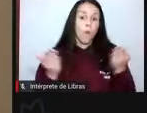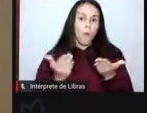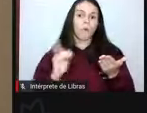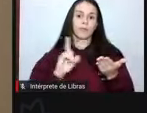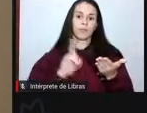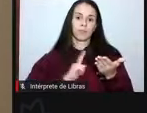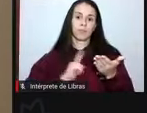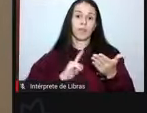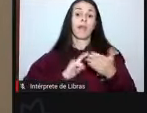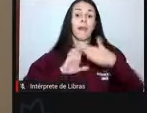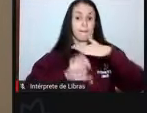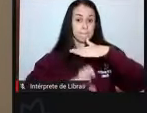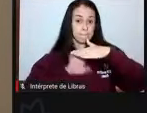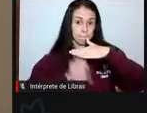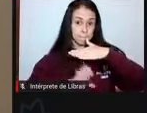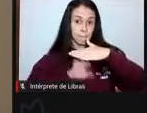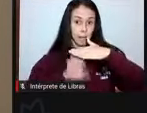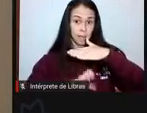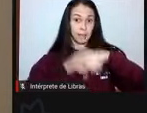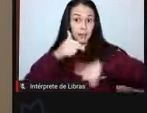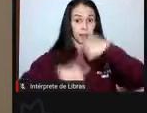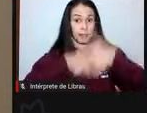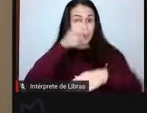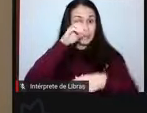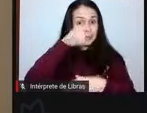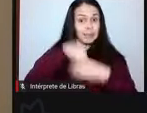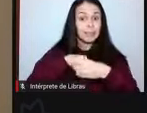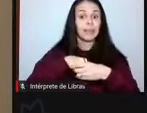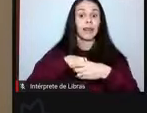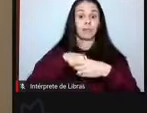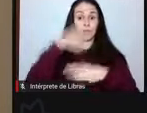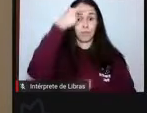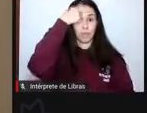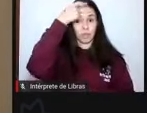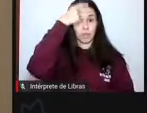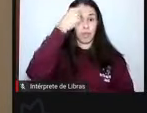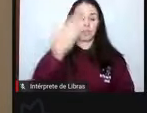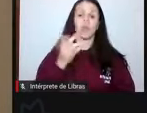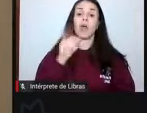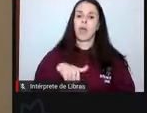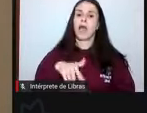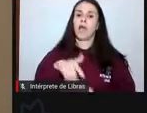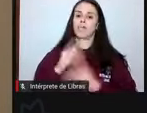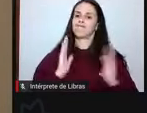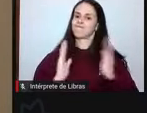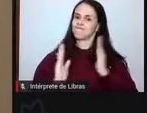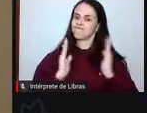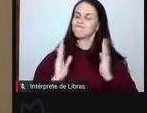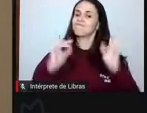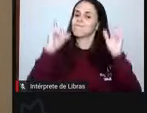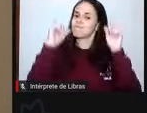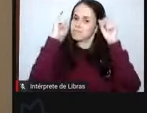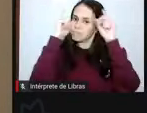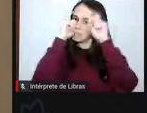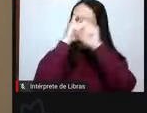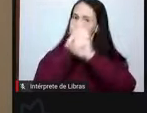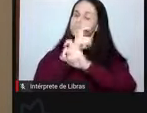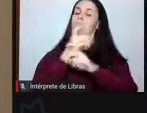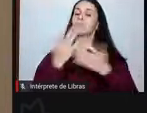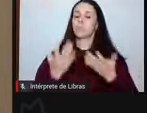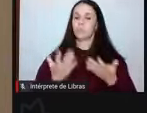para a universidade. Então, é um cenário complexo, professor Jirá, é um cenário difícil de se trabalhar,